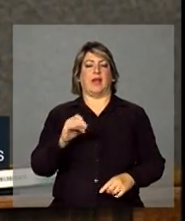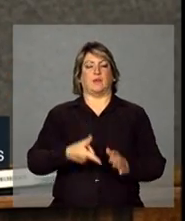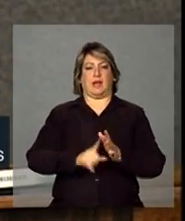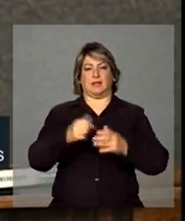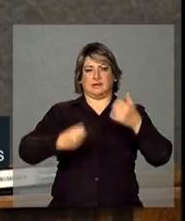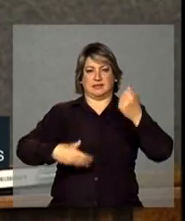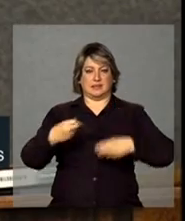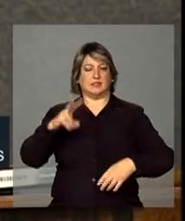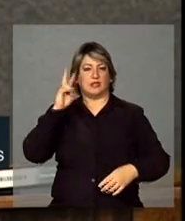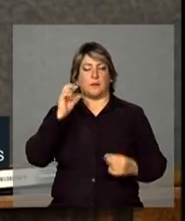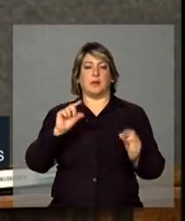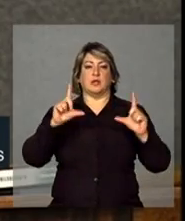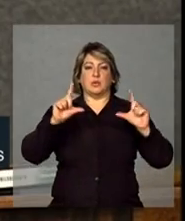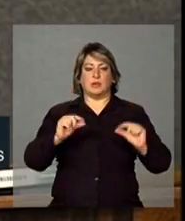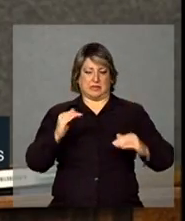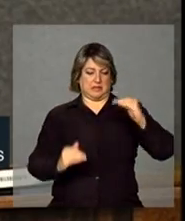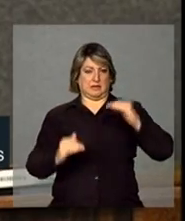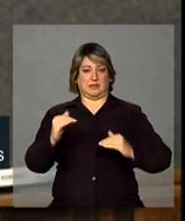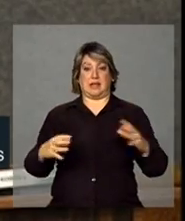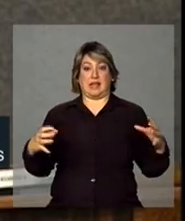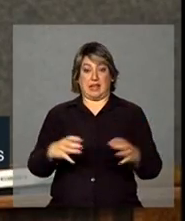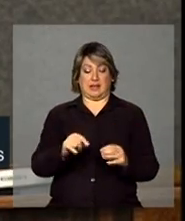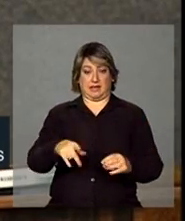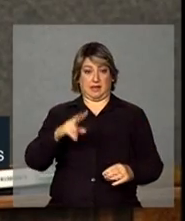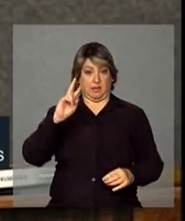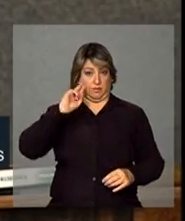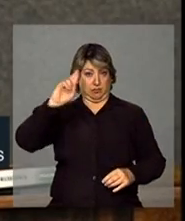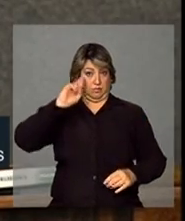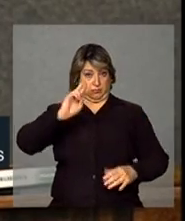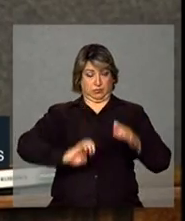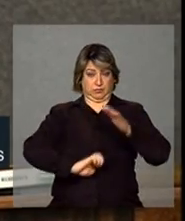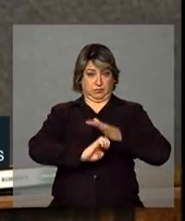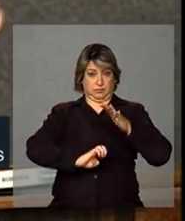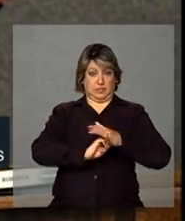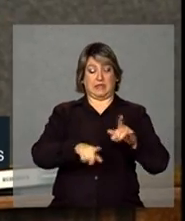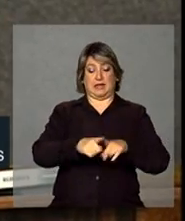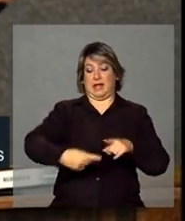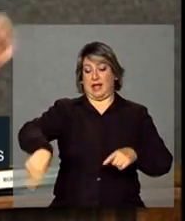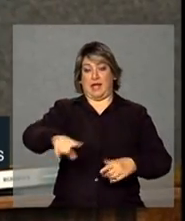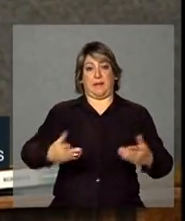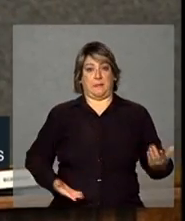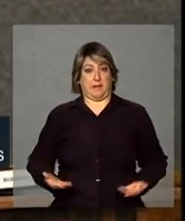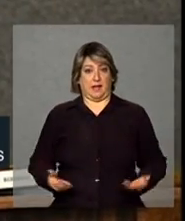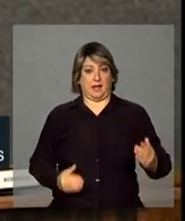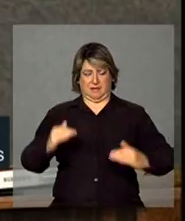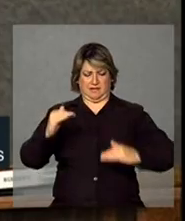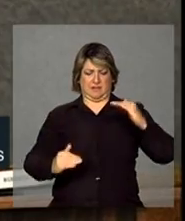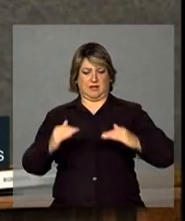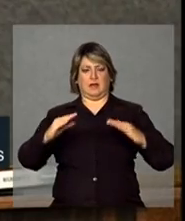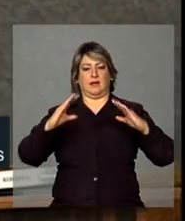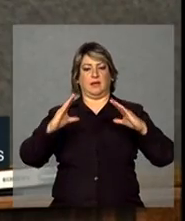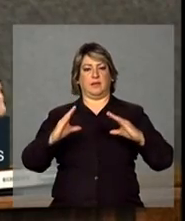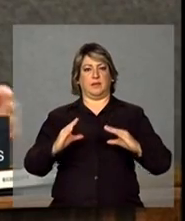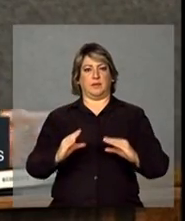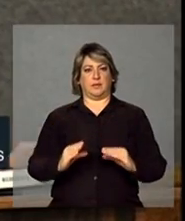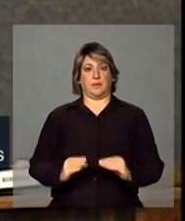de reduzir a desigualdade entre empregadores e empregados, entre os empregadores a desigualdade caiu muito.